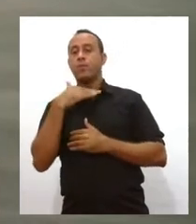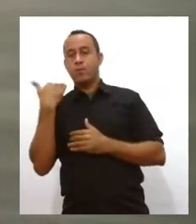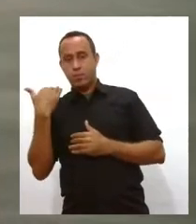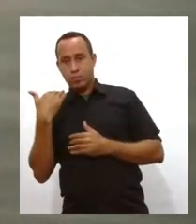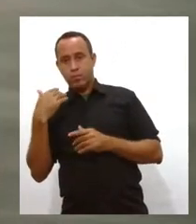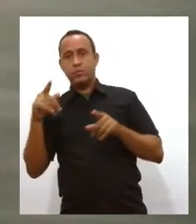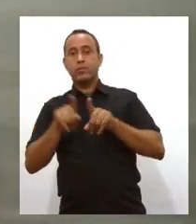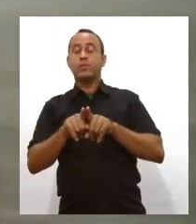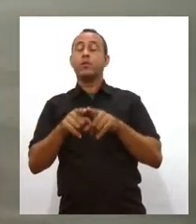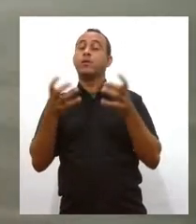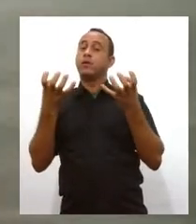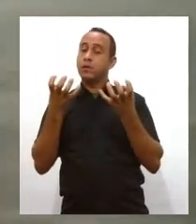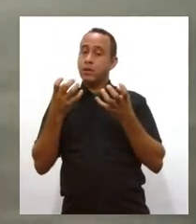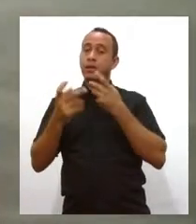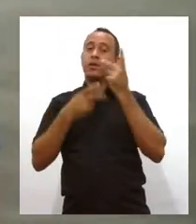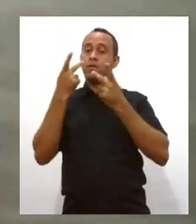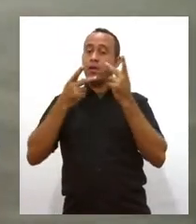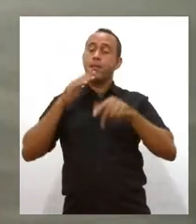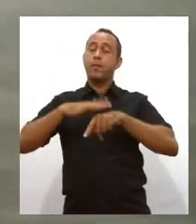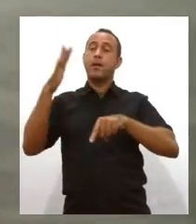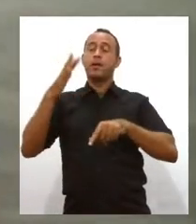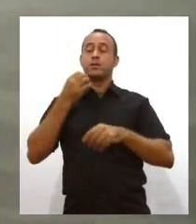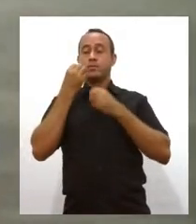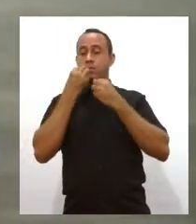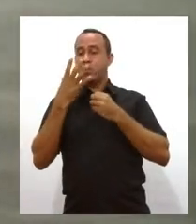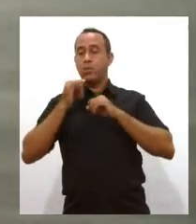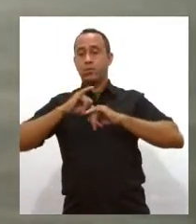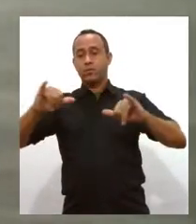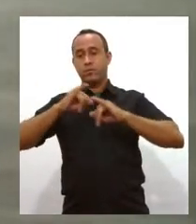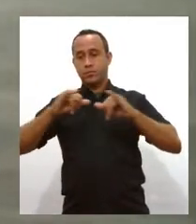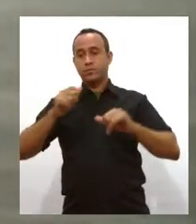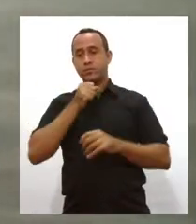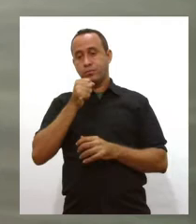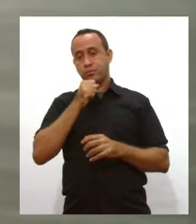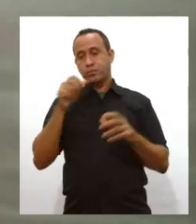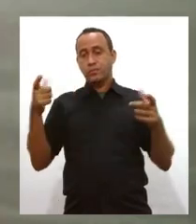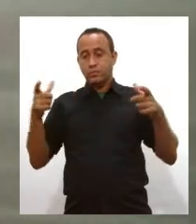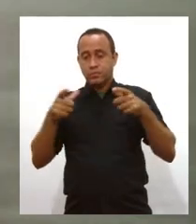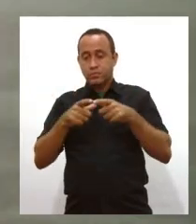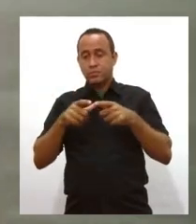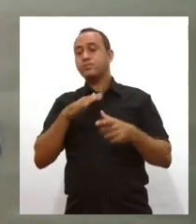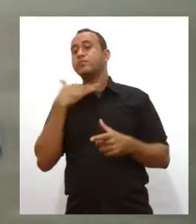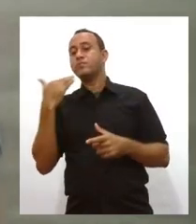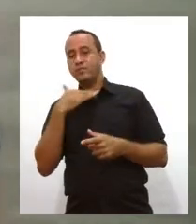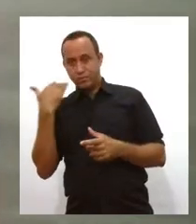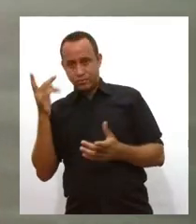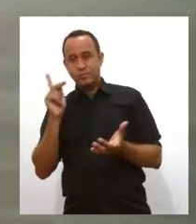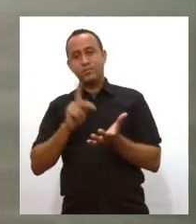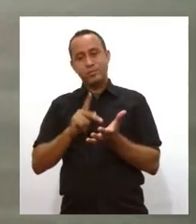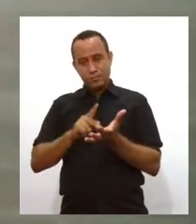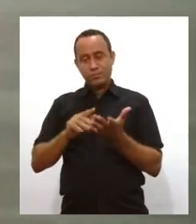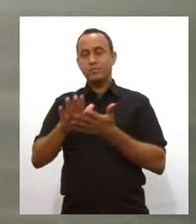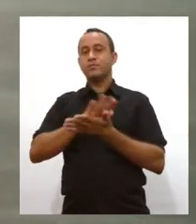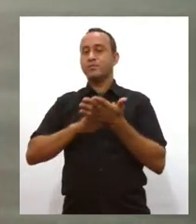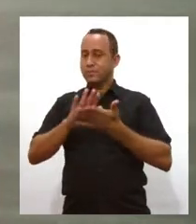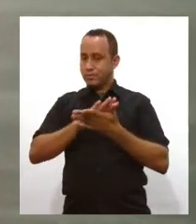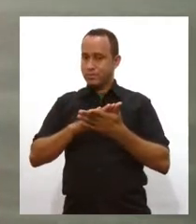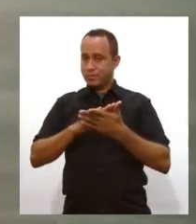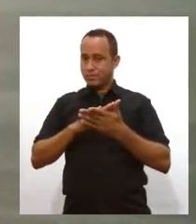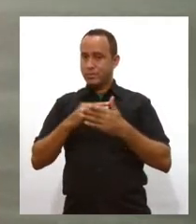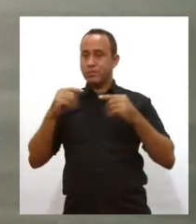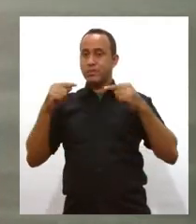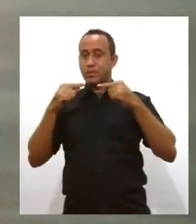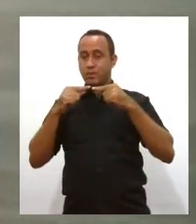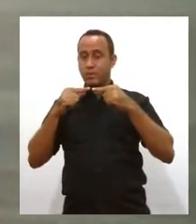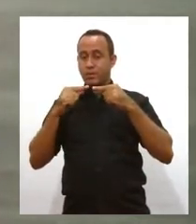espera falar aqui mais no Jornal da Lese, assim, com menos mortes, com morte nenhuma com relação à Covid-19. Mas